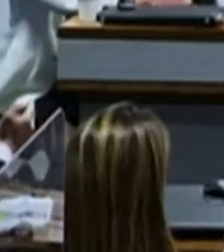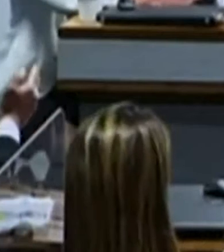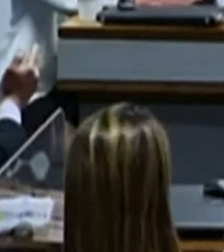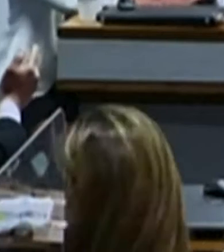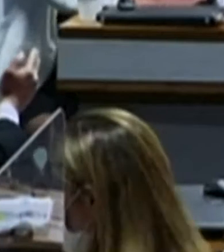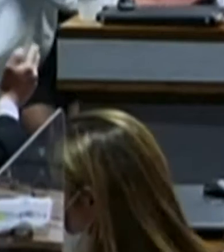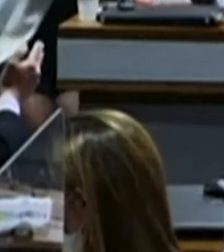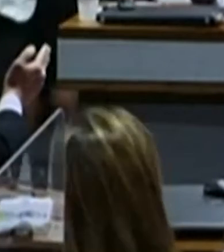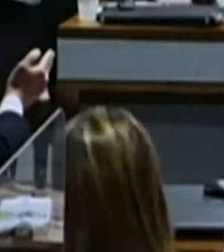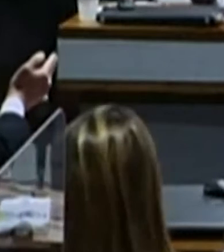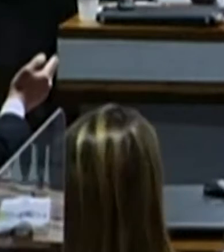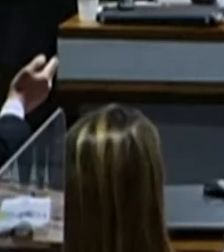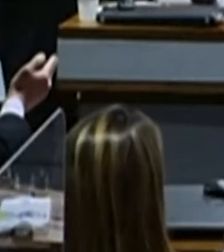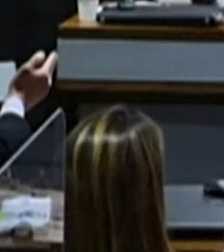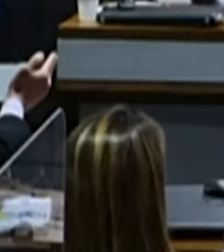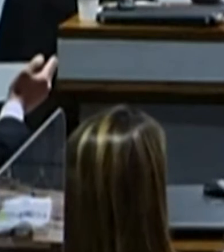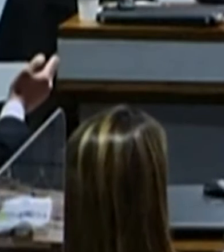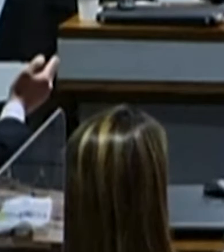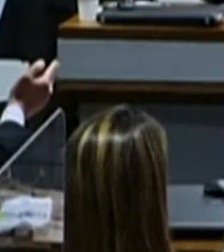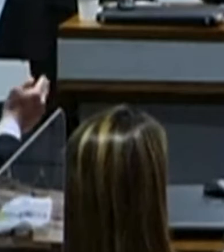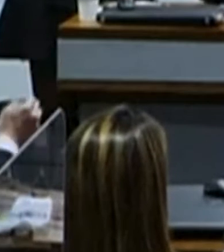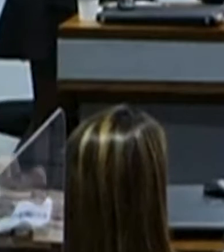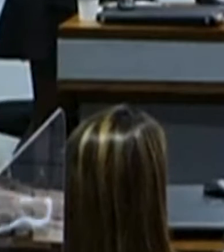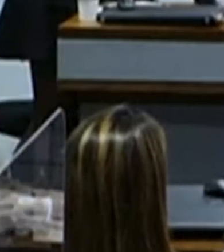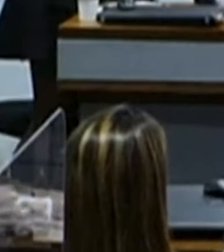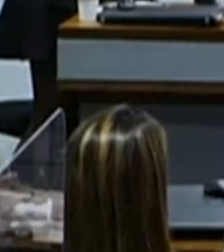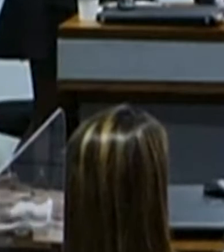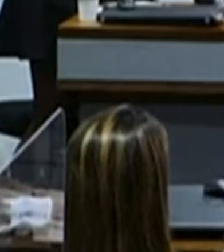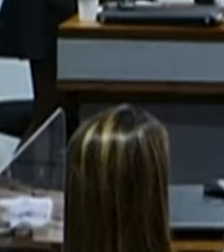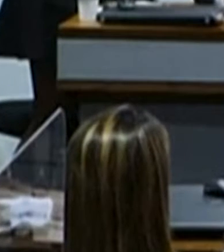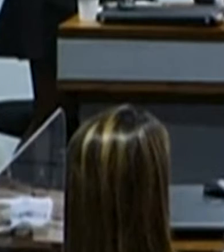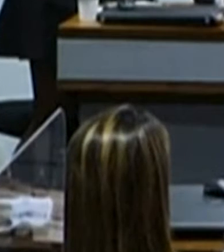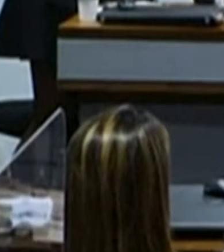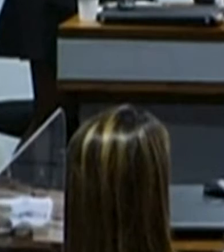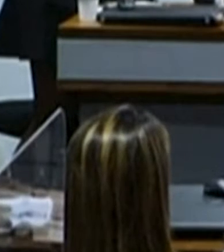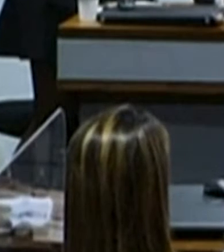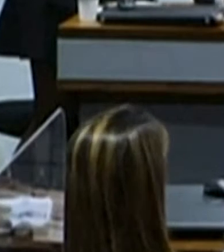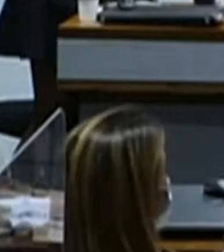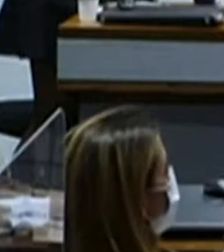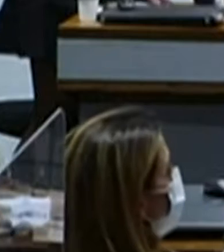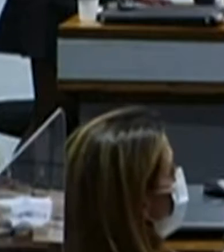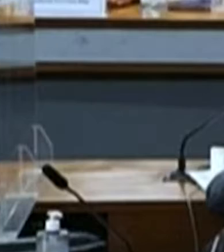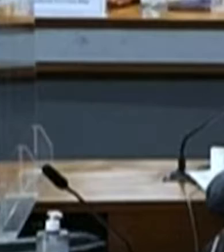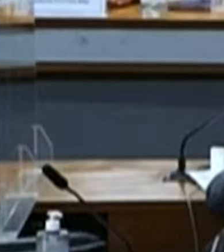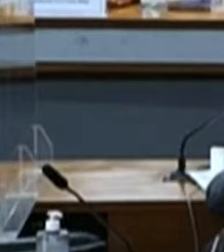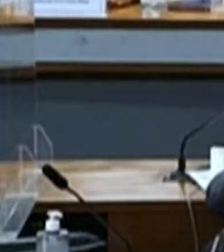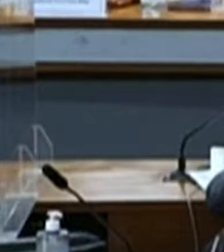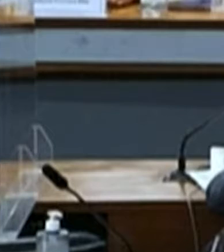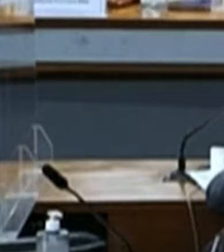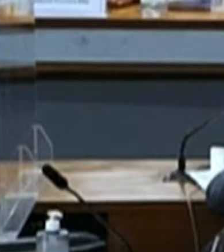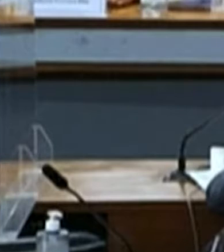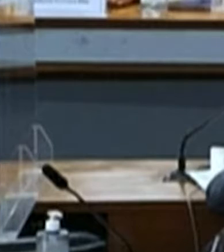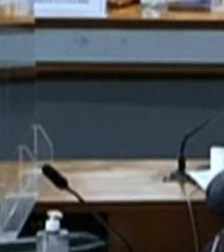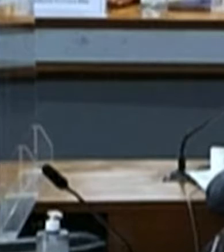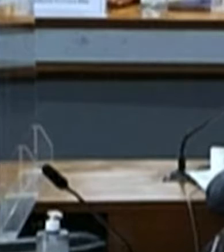A presidência do Senado, o senhor está detido pela presidência do Senado, pela presidência do CPI. Um dia